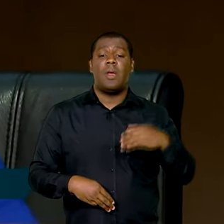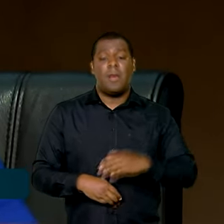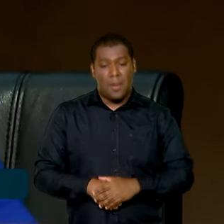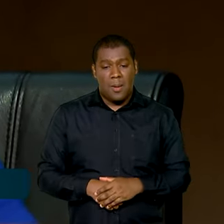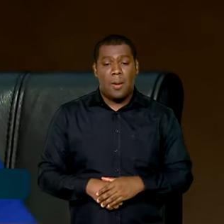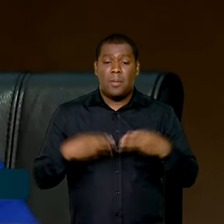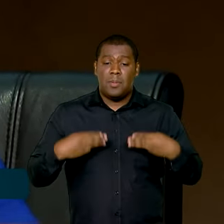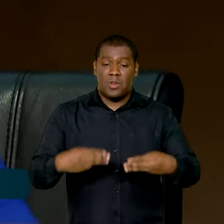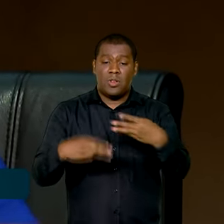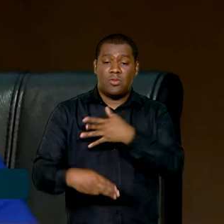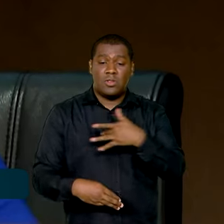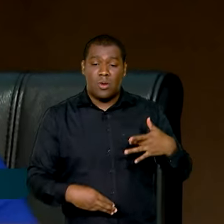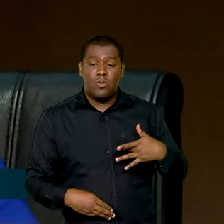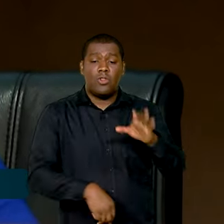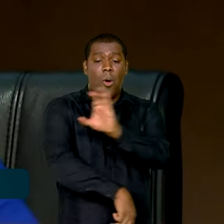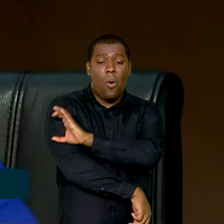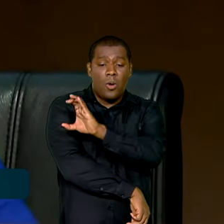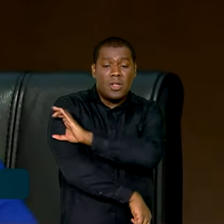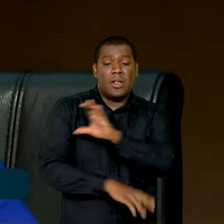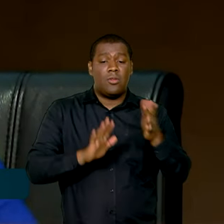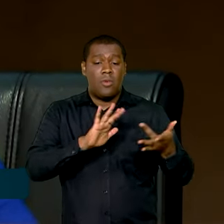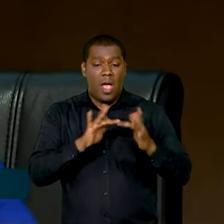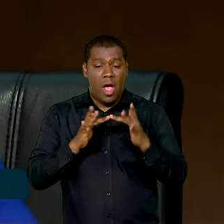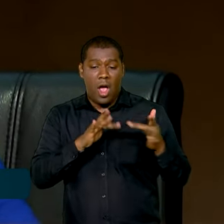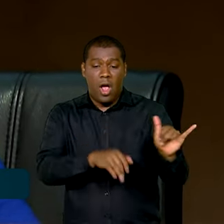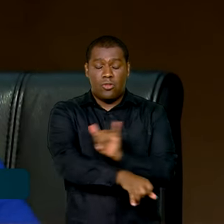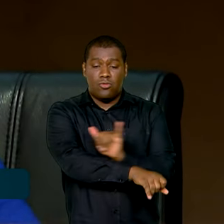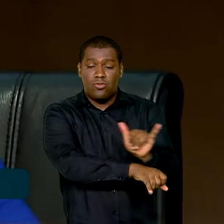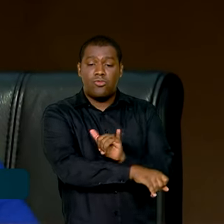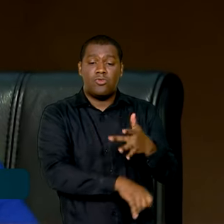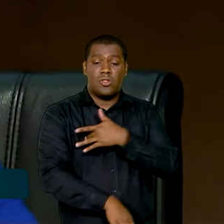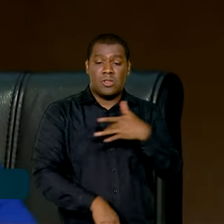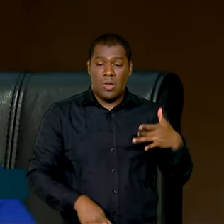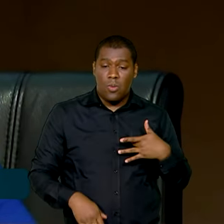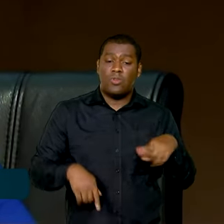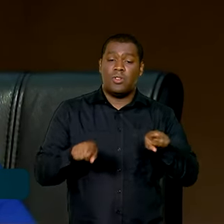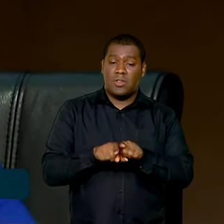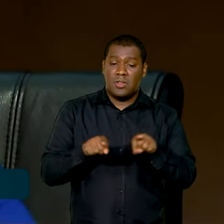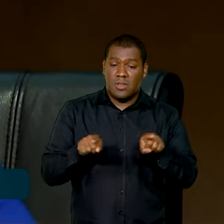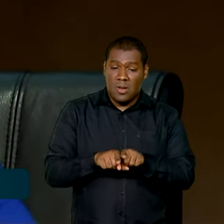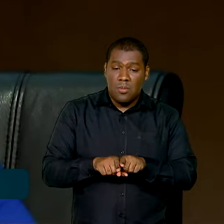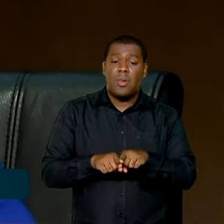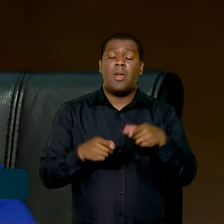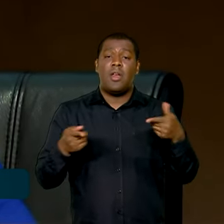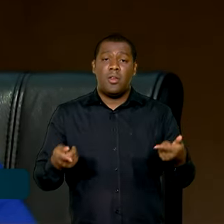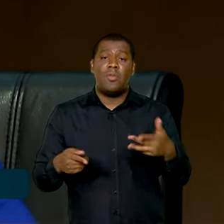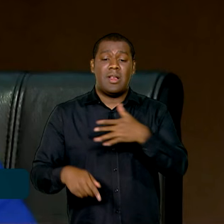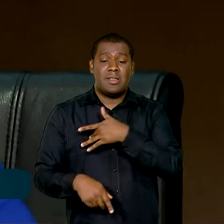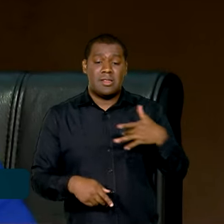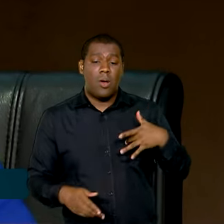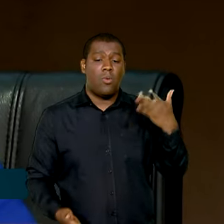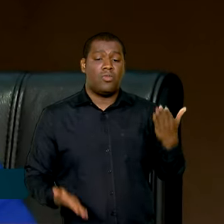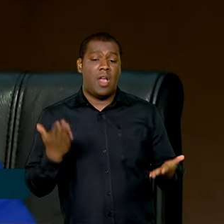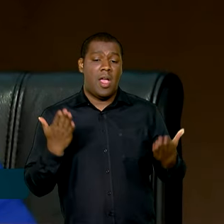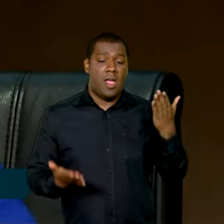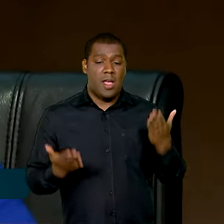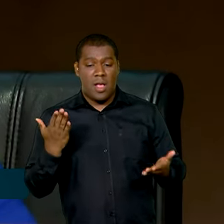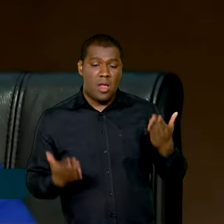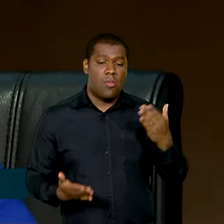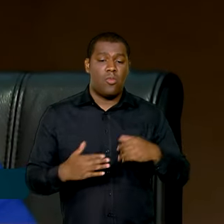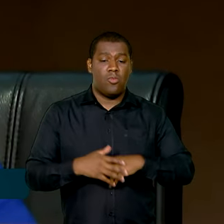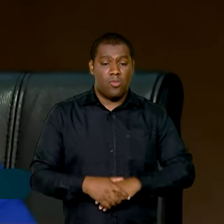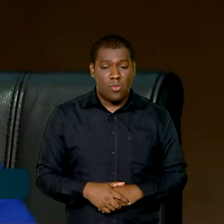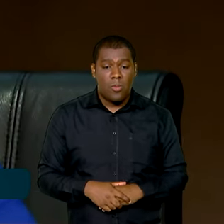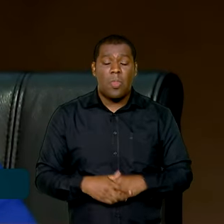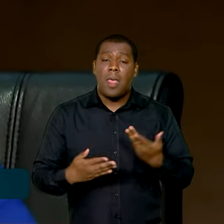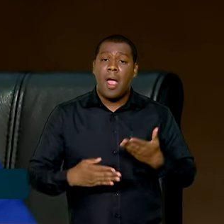tenha, de coordenar as ações de saúde, de restaurar o equilíbrio federativo e de fazer